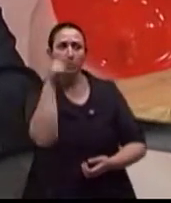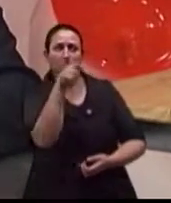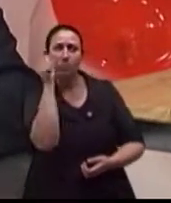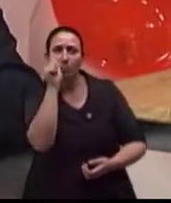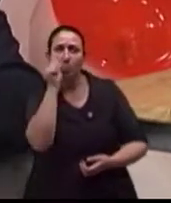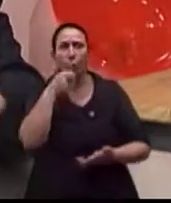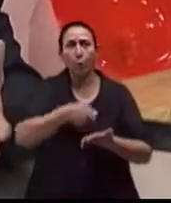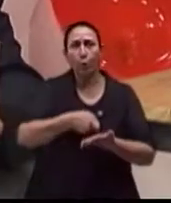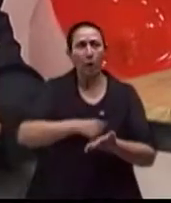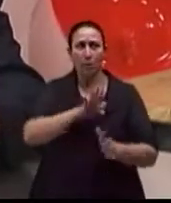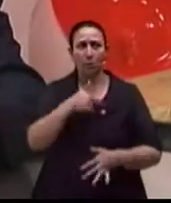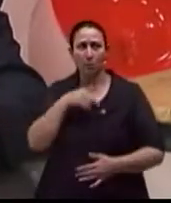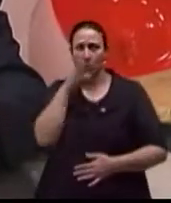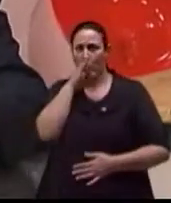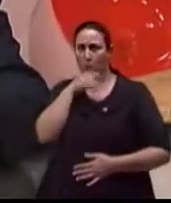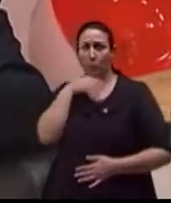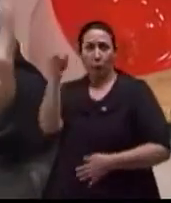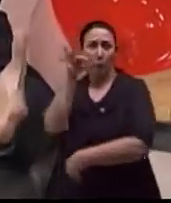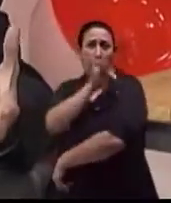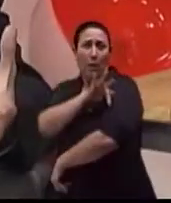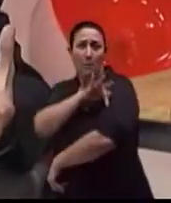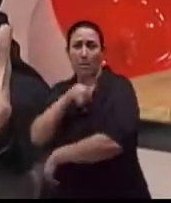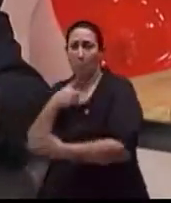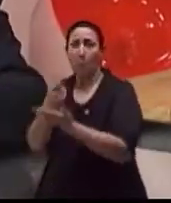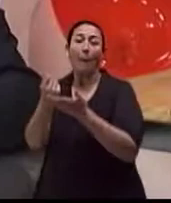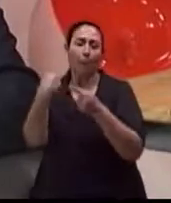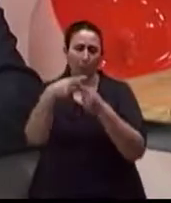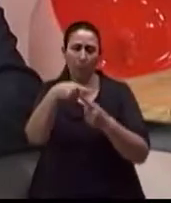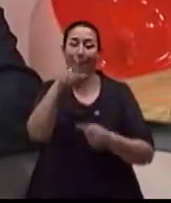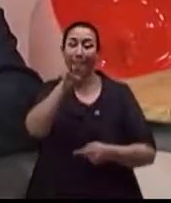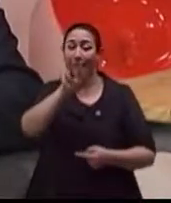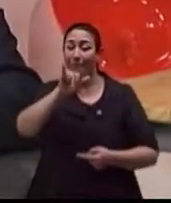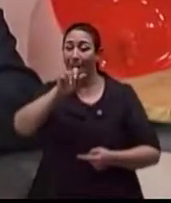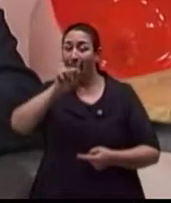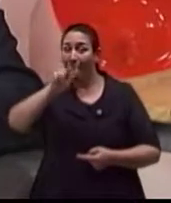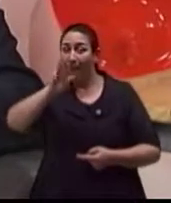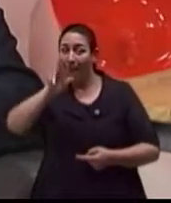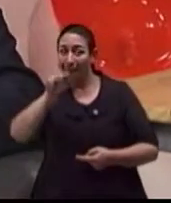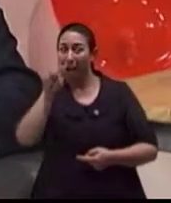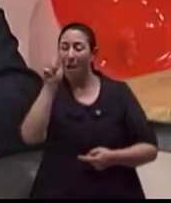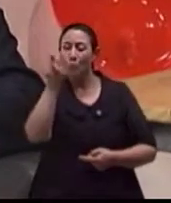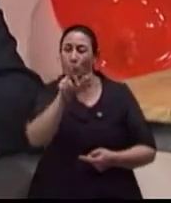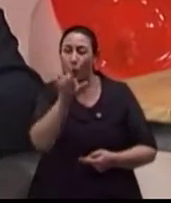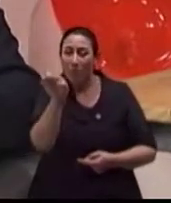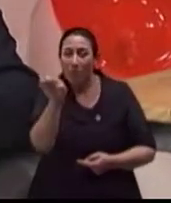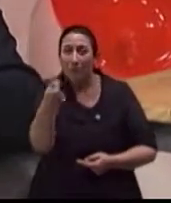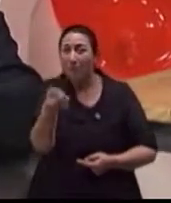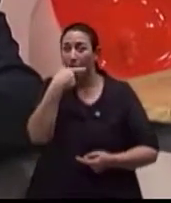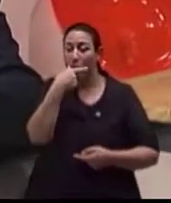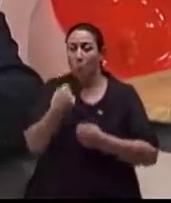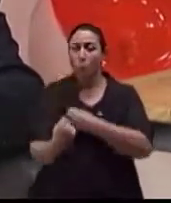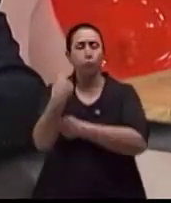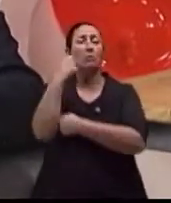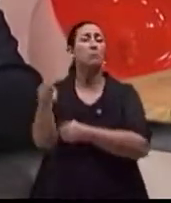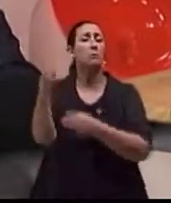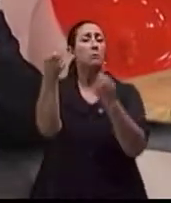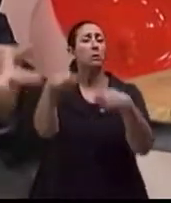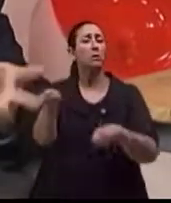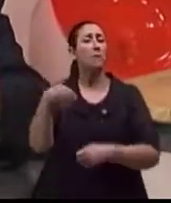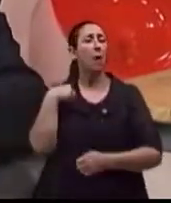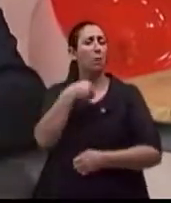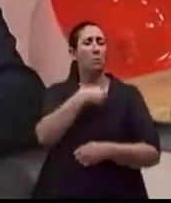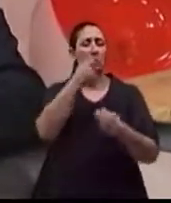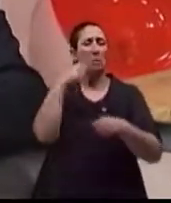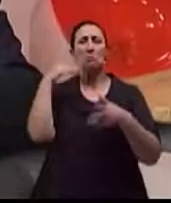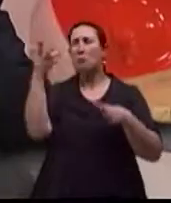Não, eu vou lá na farmácia, porque não precisa de receita, infelizmente. Eu vou lá na farmácia, vou comprar o remédio aquele que eu já ouvi falar na televisão,